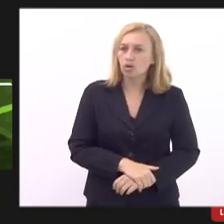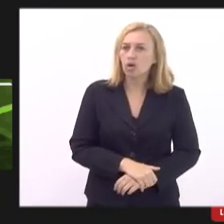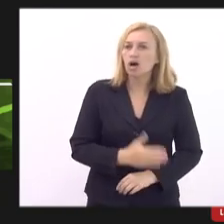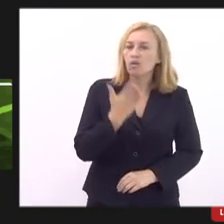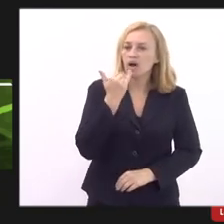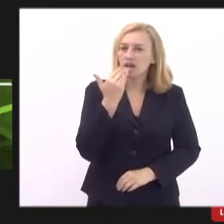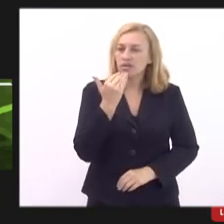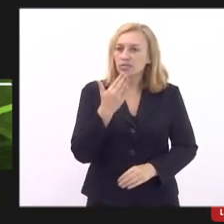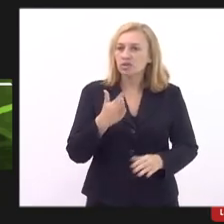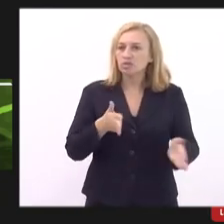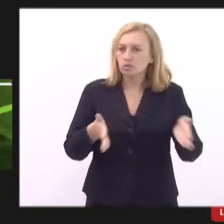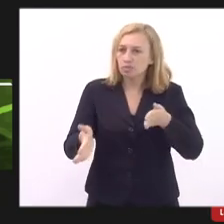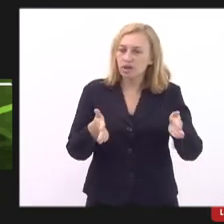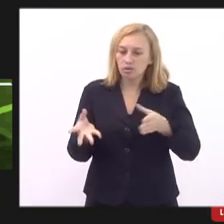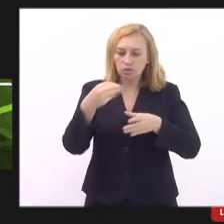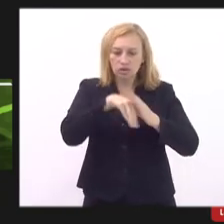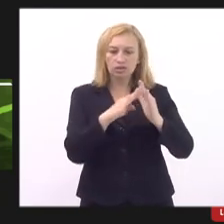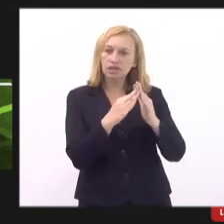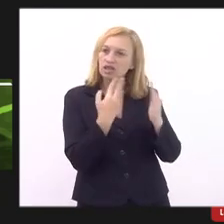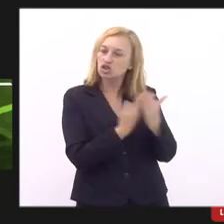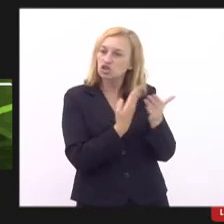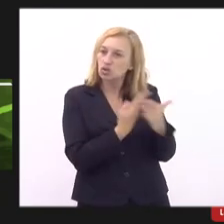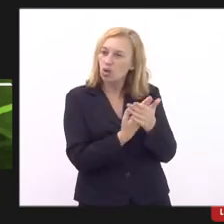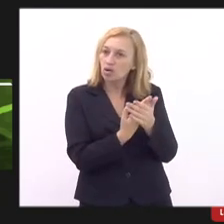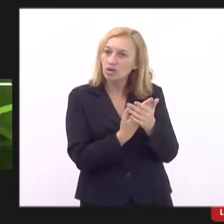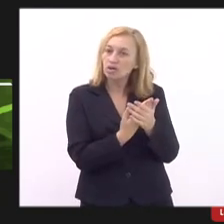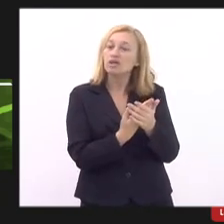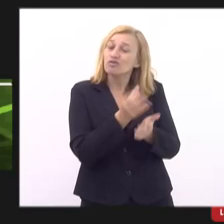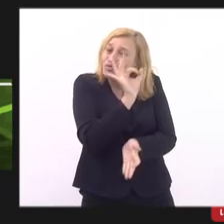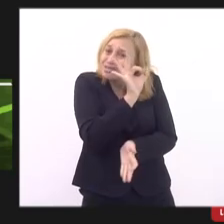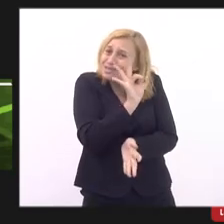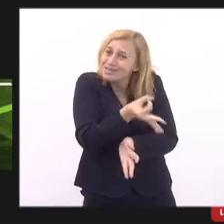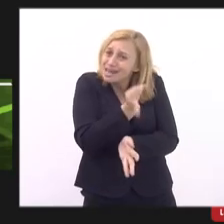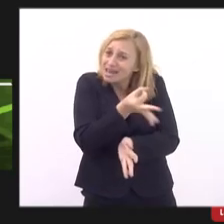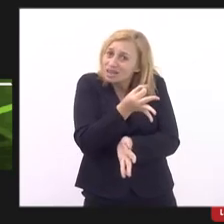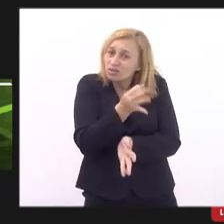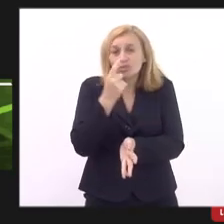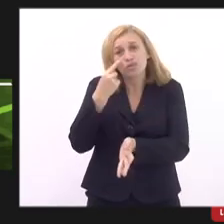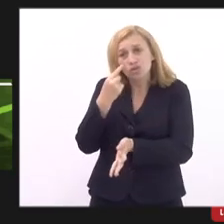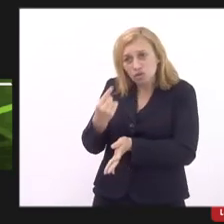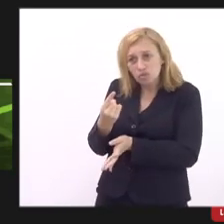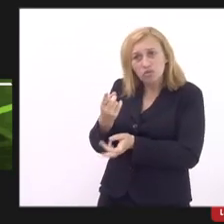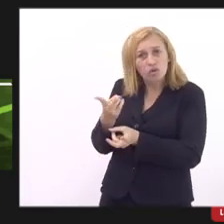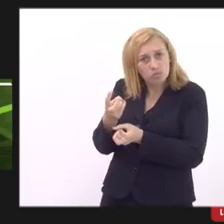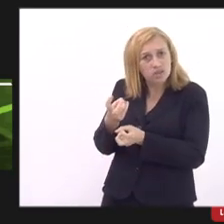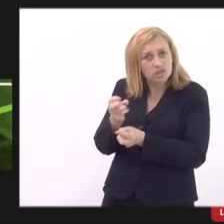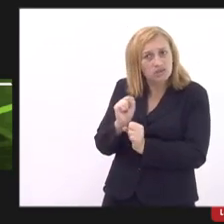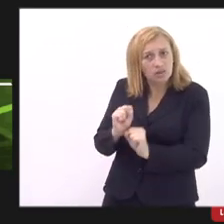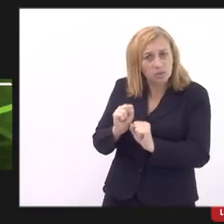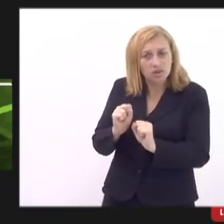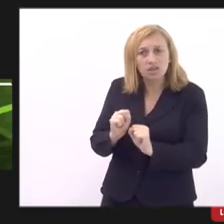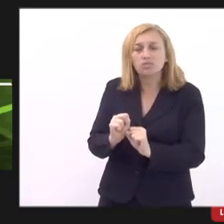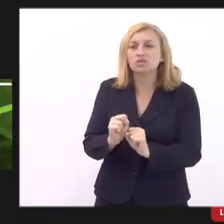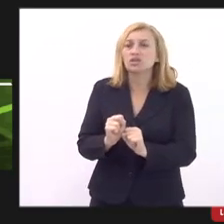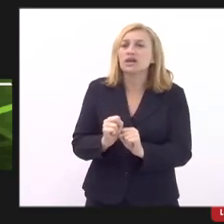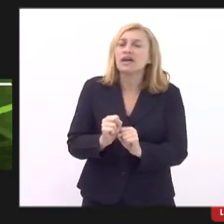durante a sua permanência na escola e isso ficou muito evidente a gente pode dizer que